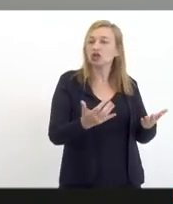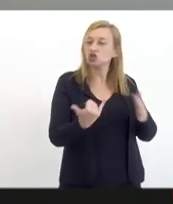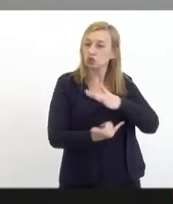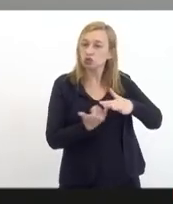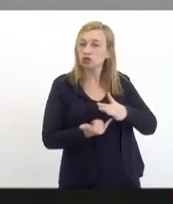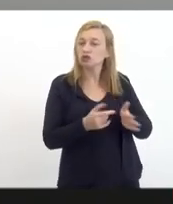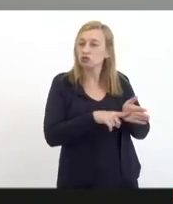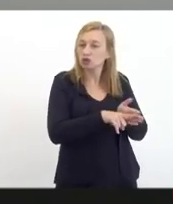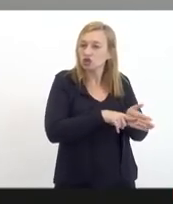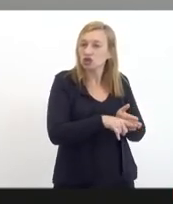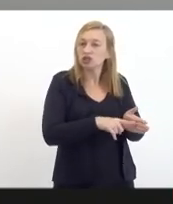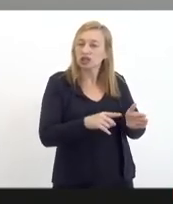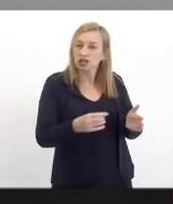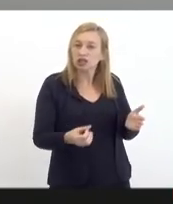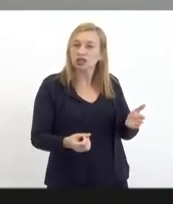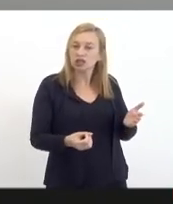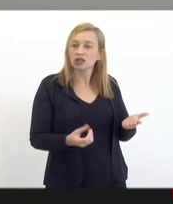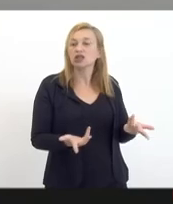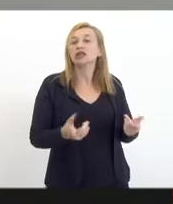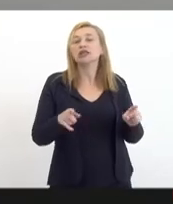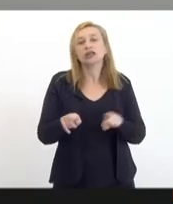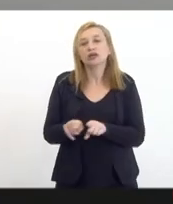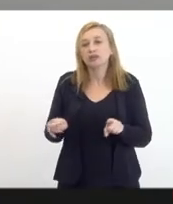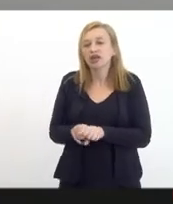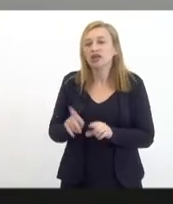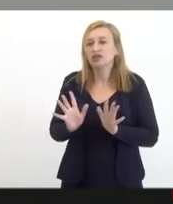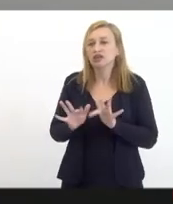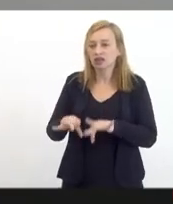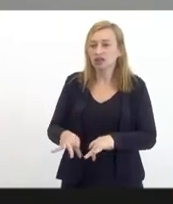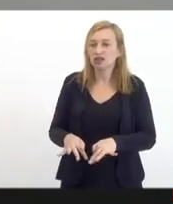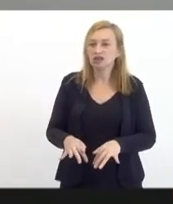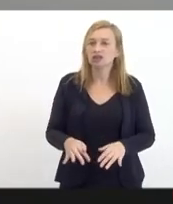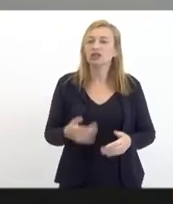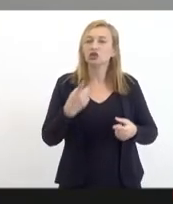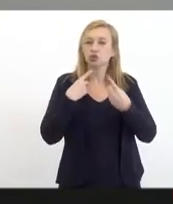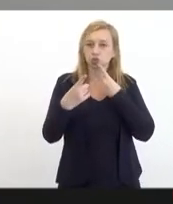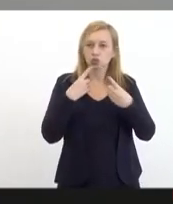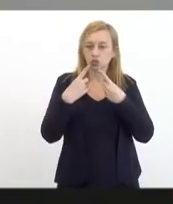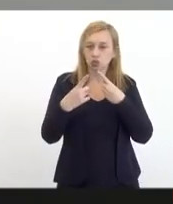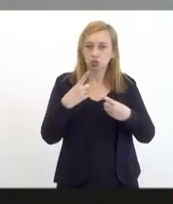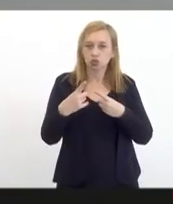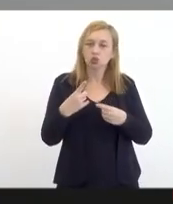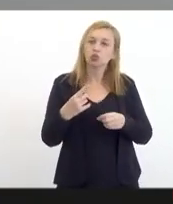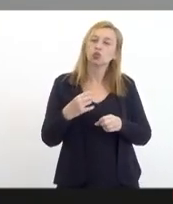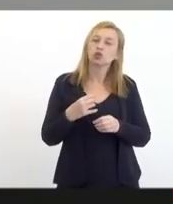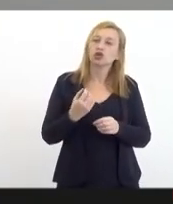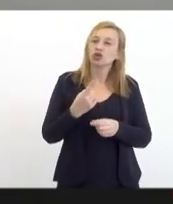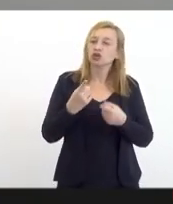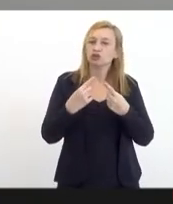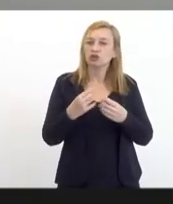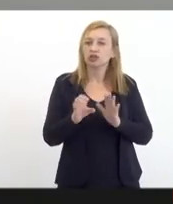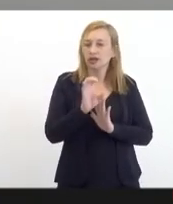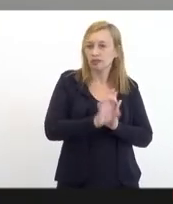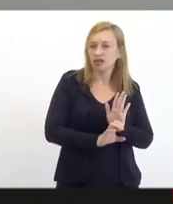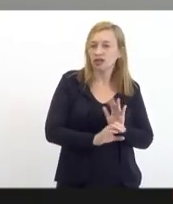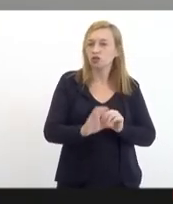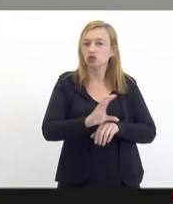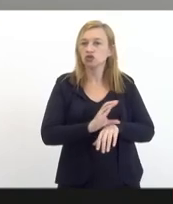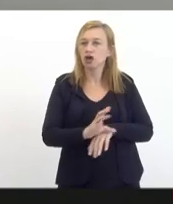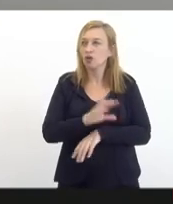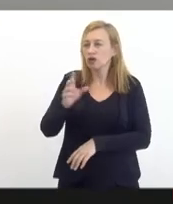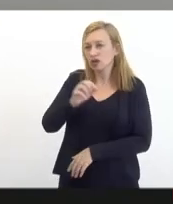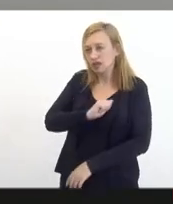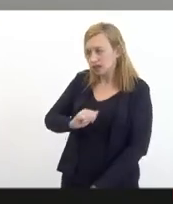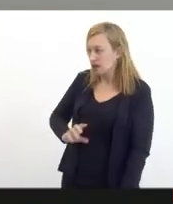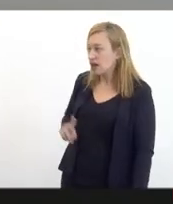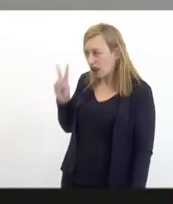realizar estudos sobre elas ao mesmo tempo e aí concluo a gente tem debatido isso desde a discussão da emenda constitucional André você se lembra que